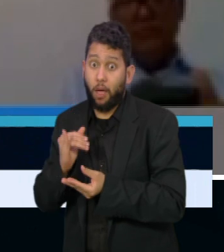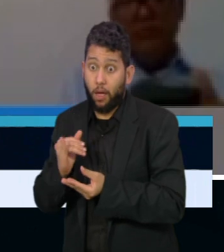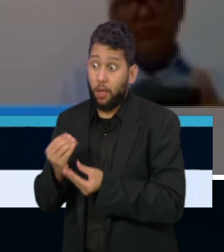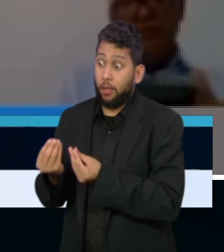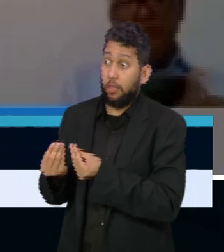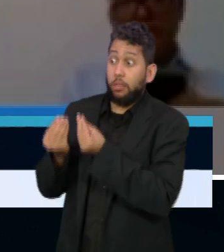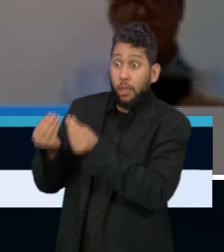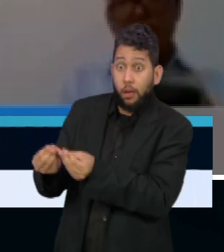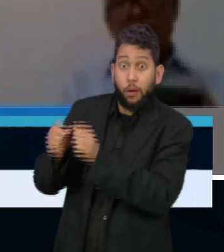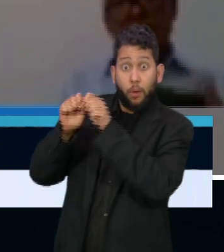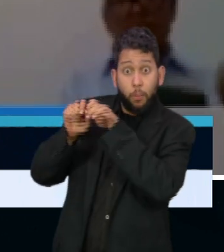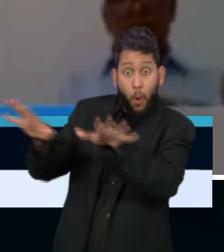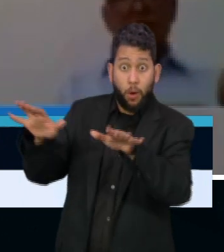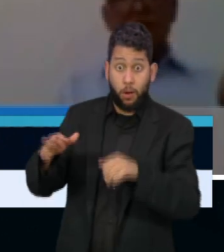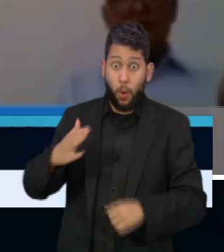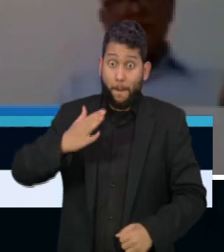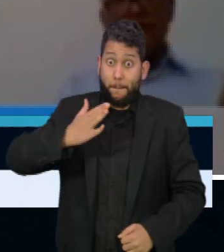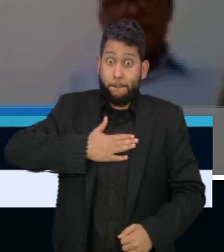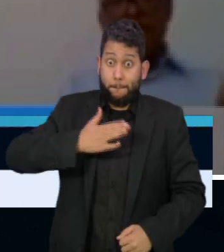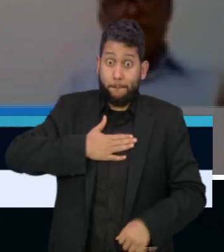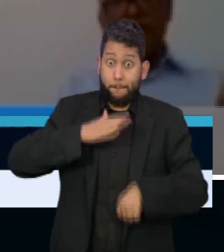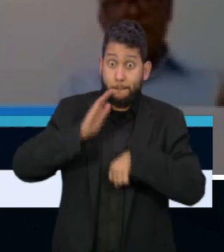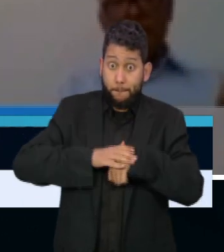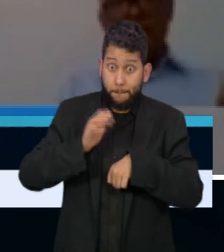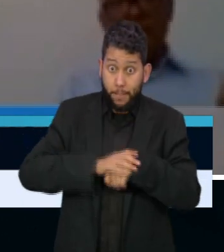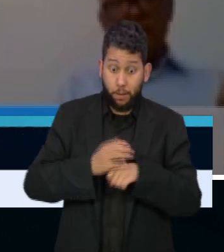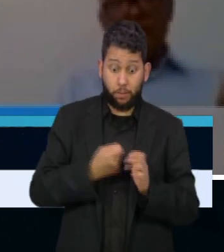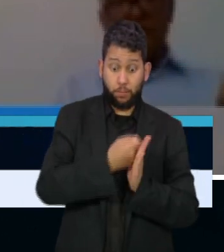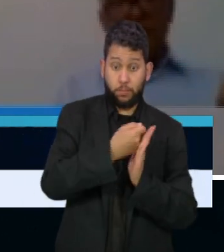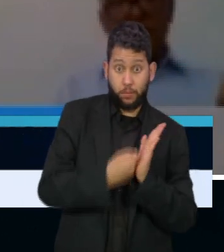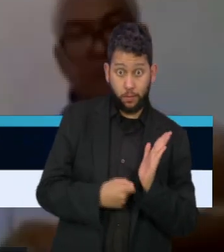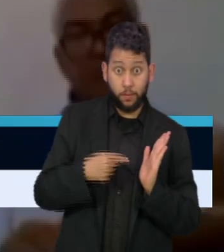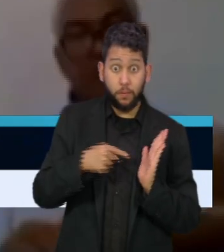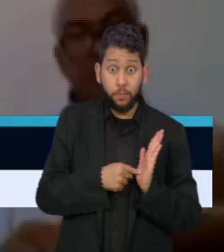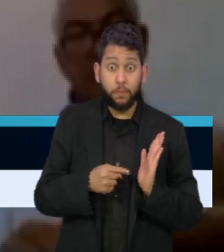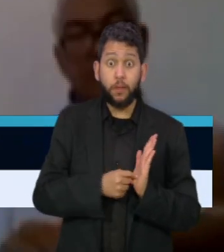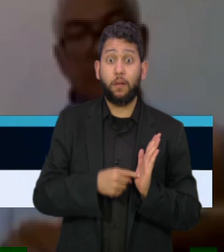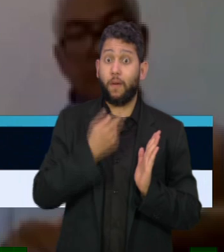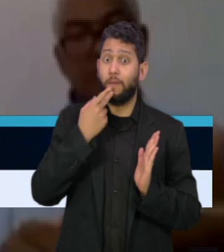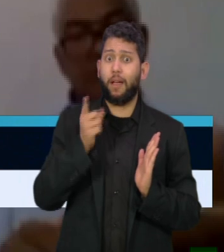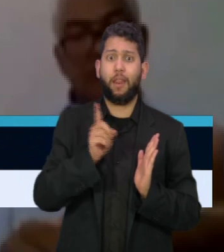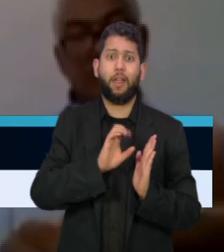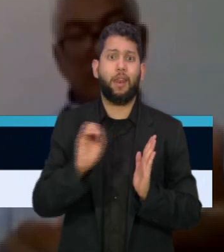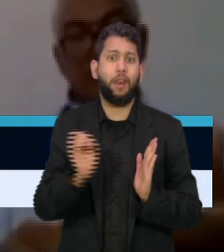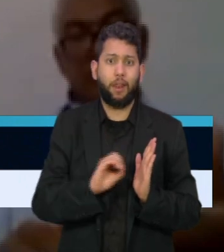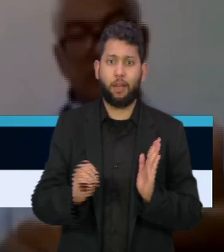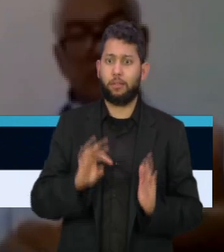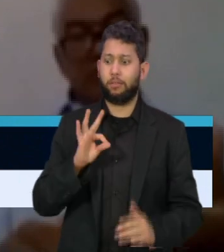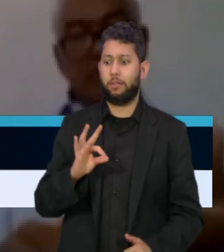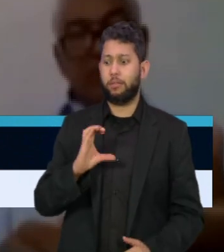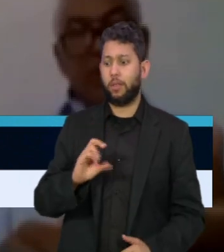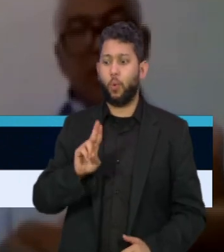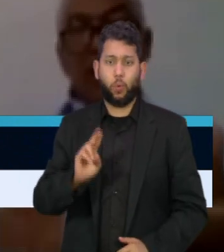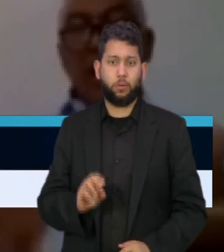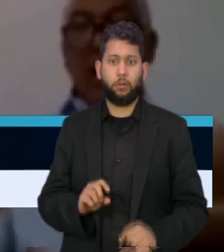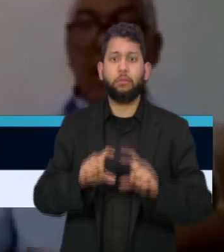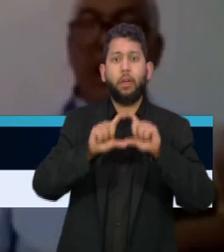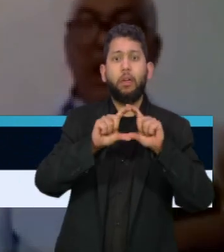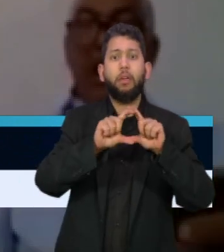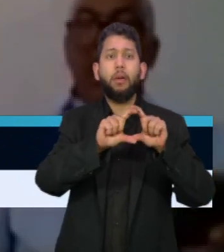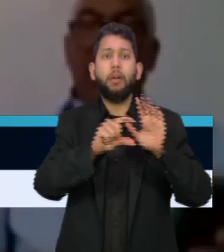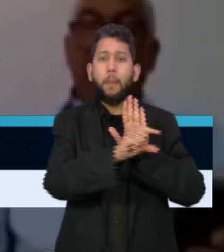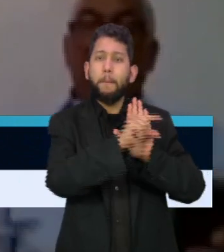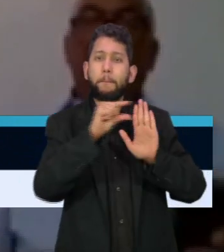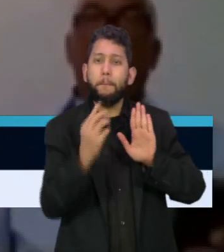arquivo, o que eu preparei, não tinha qualquer menção ao Tribunal de Contas da União. Não tinha cabeçalho, identidade